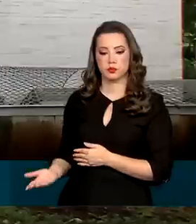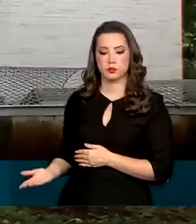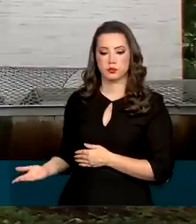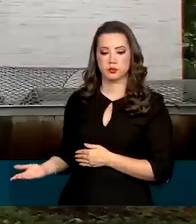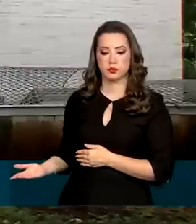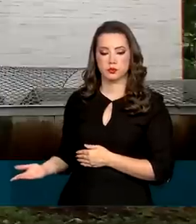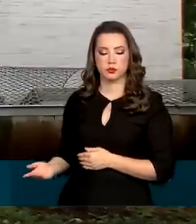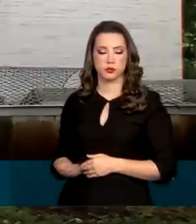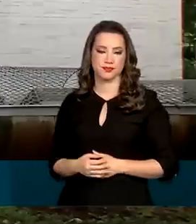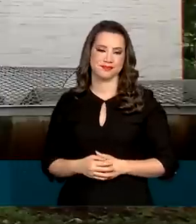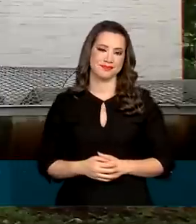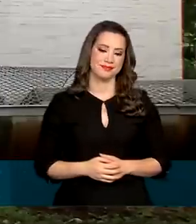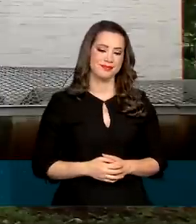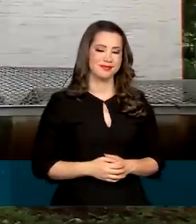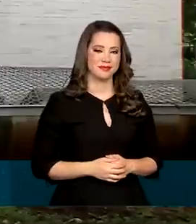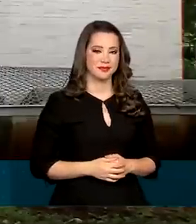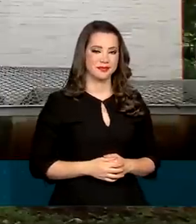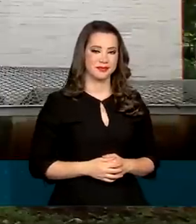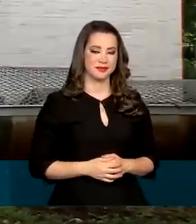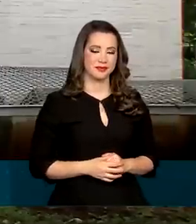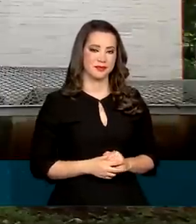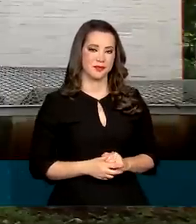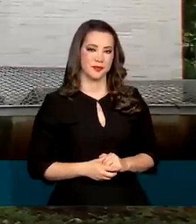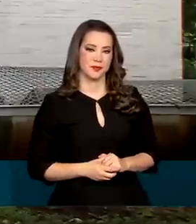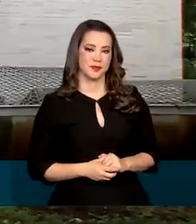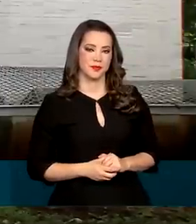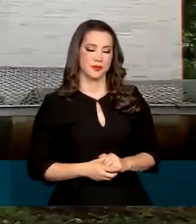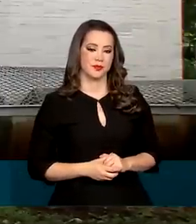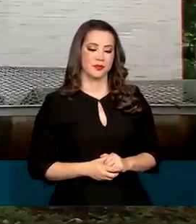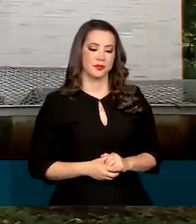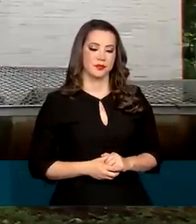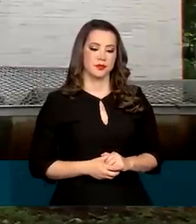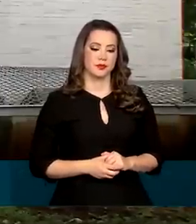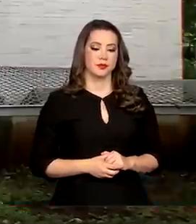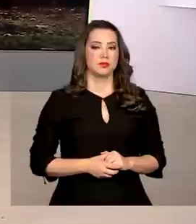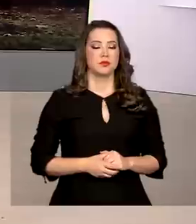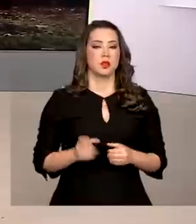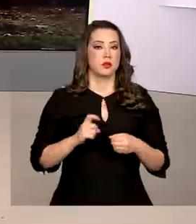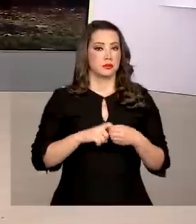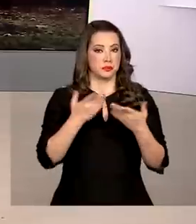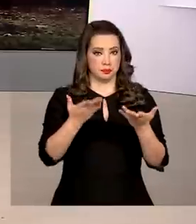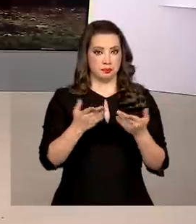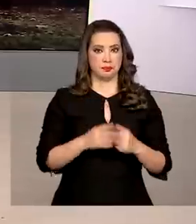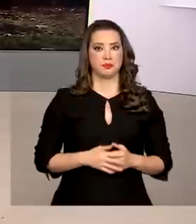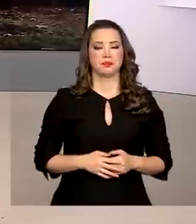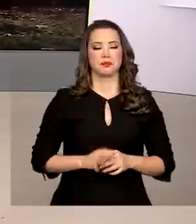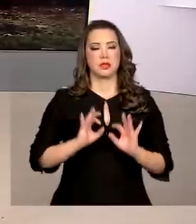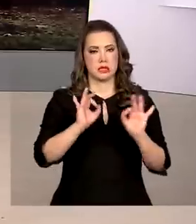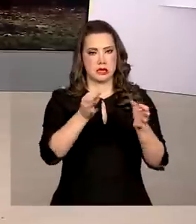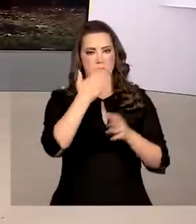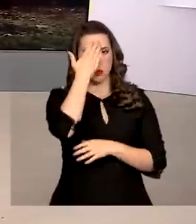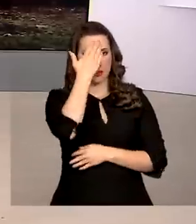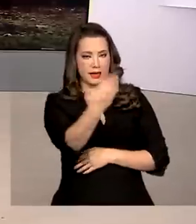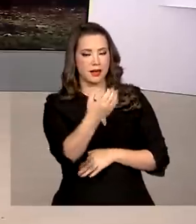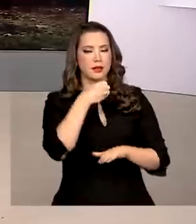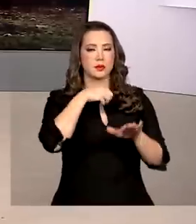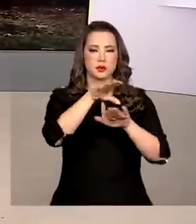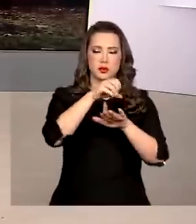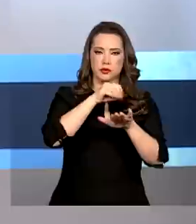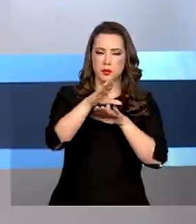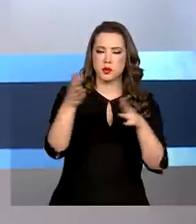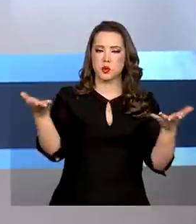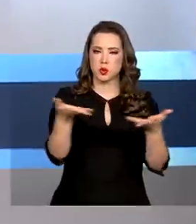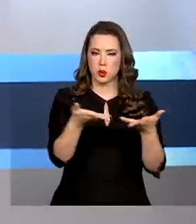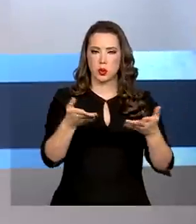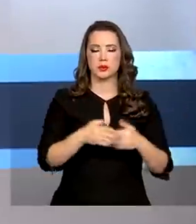acessounico.mec.gov.br. Eu volto com você, Renata. Tá certo, Jéssica. Muito obrigada pelas suas informações.